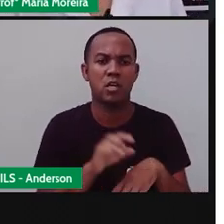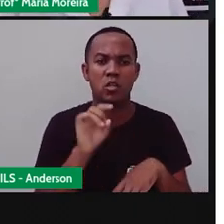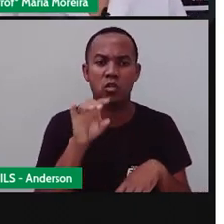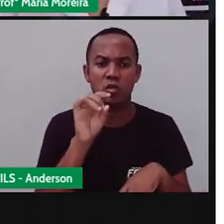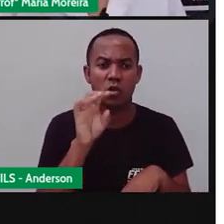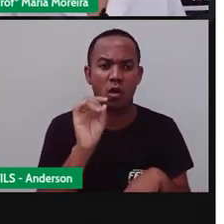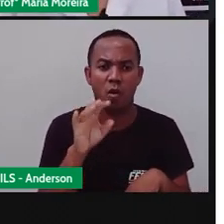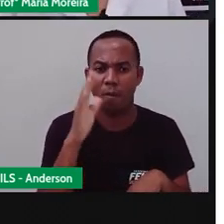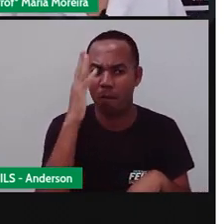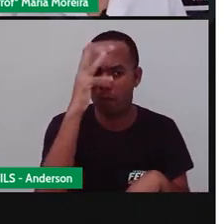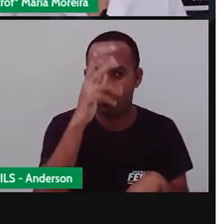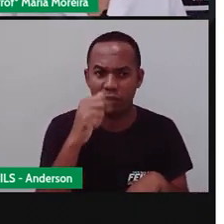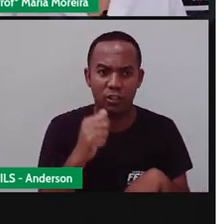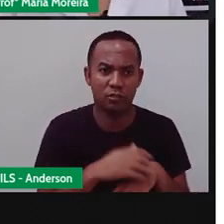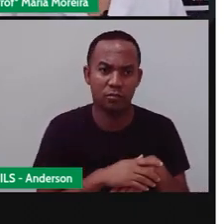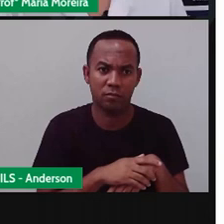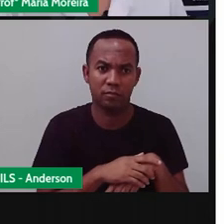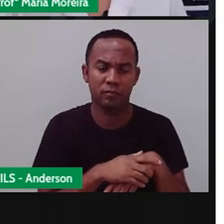que é belo?